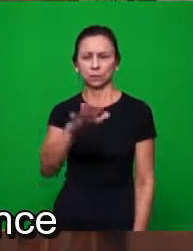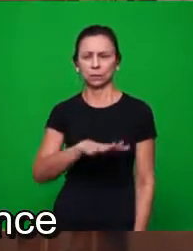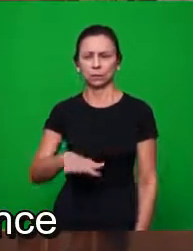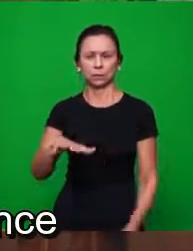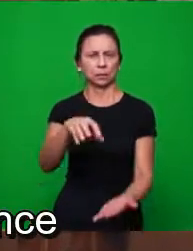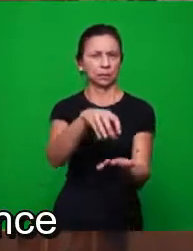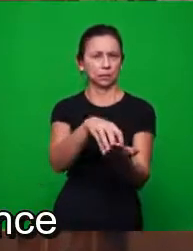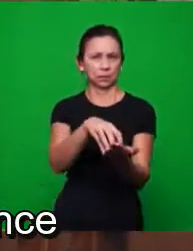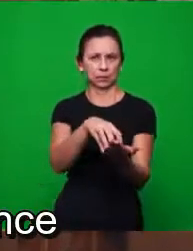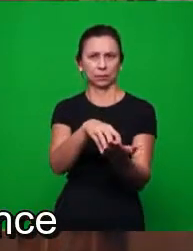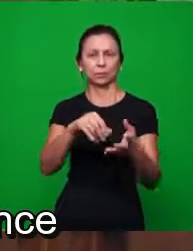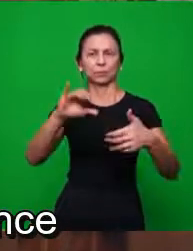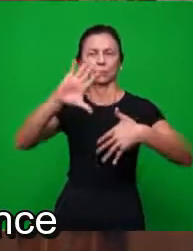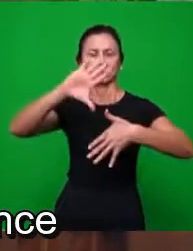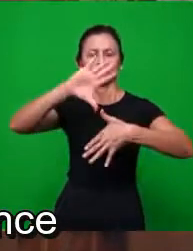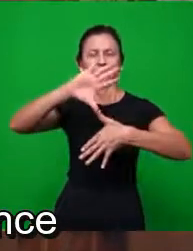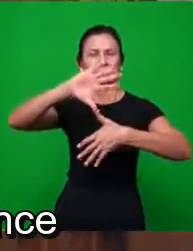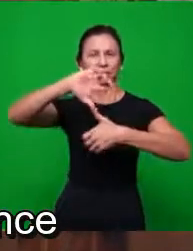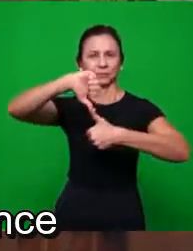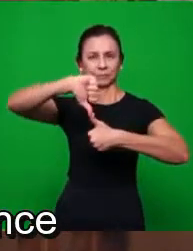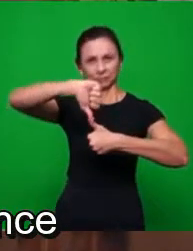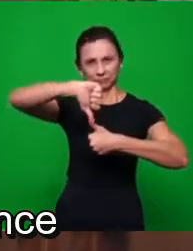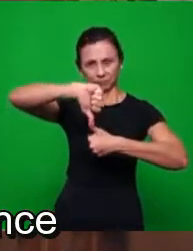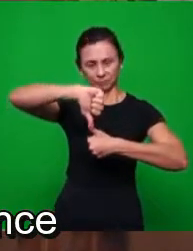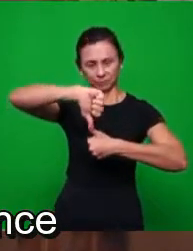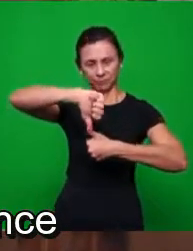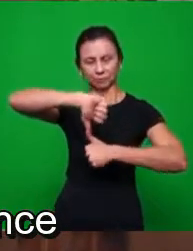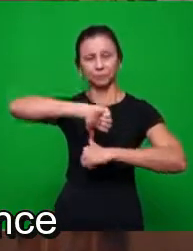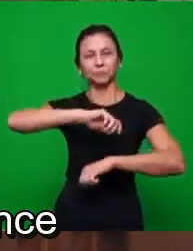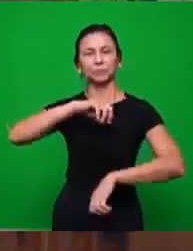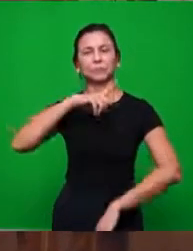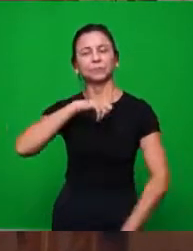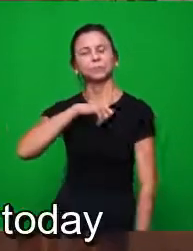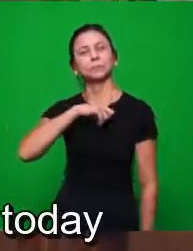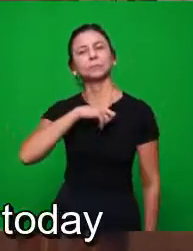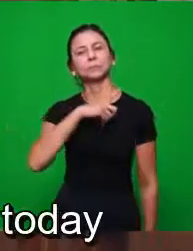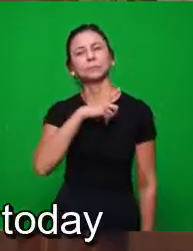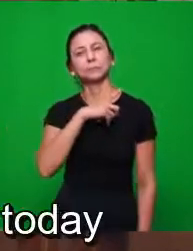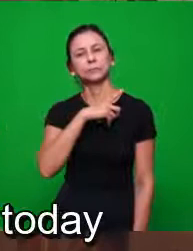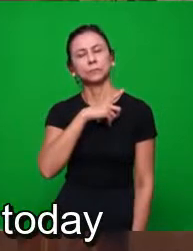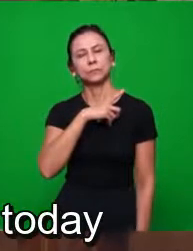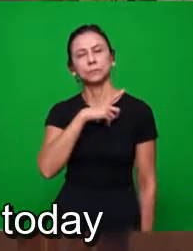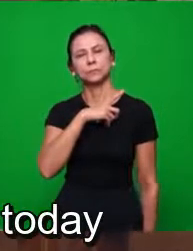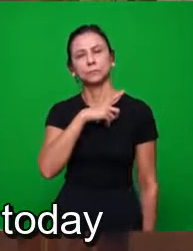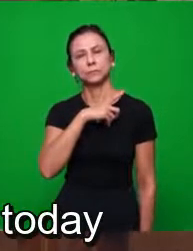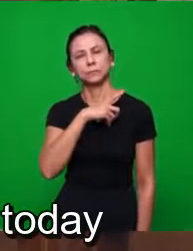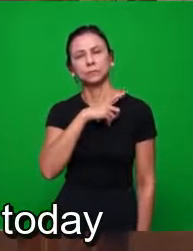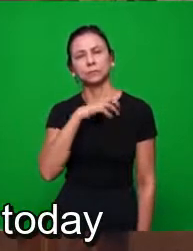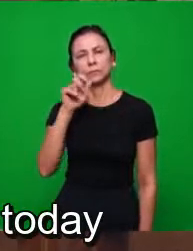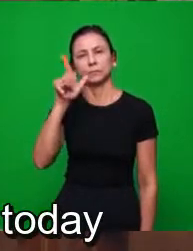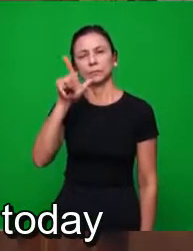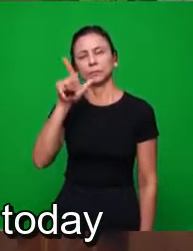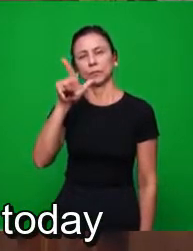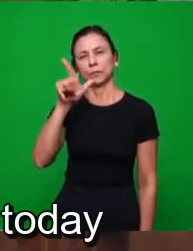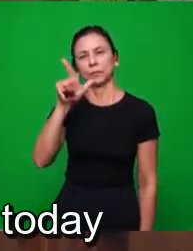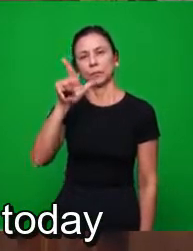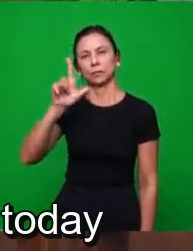da América Central. E temos a assistência de irmãos no leste europeu,